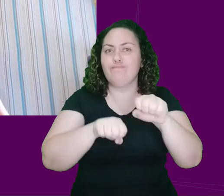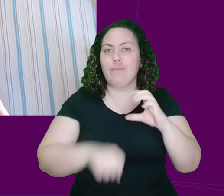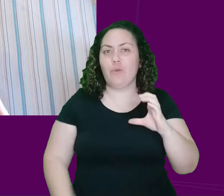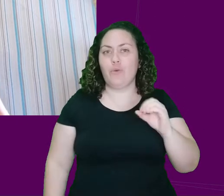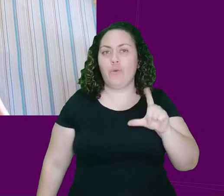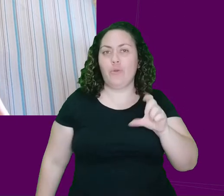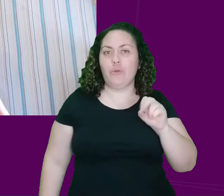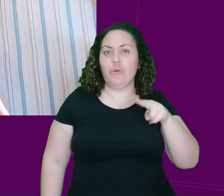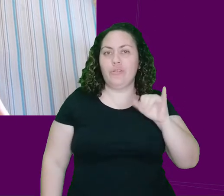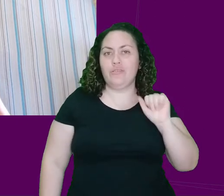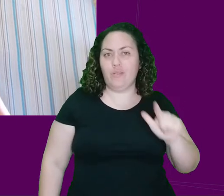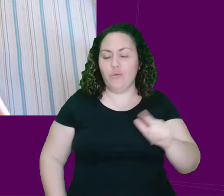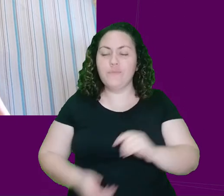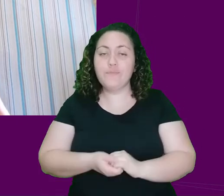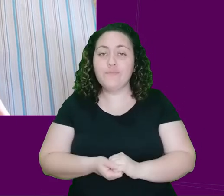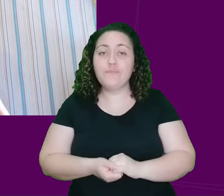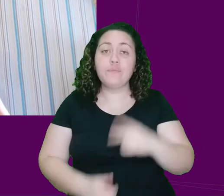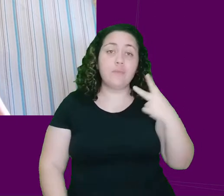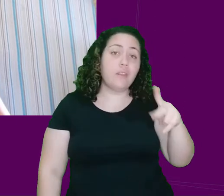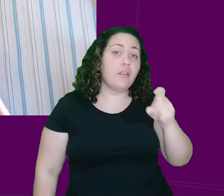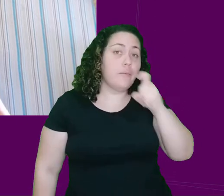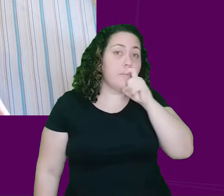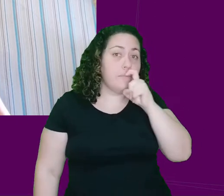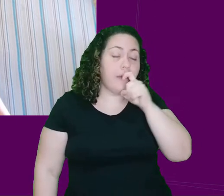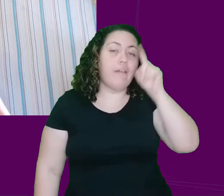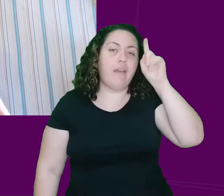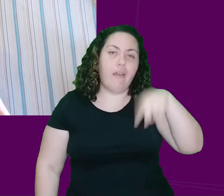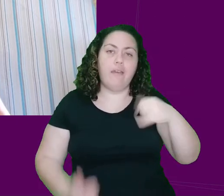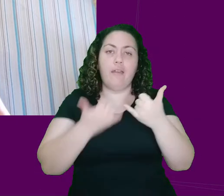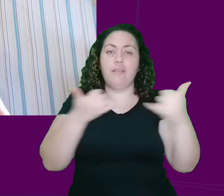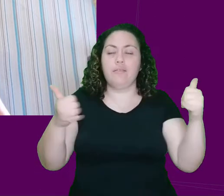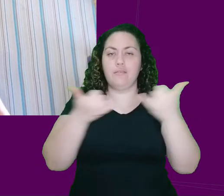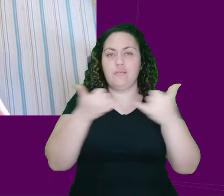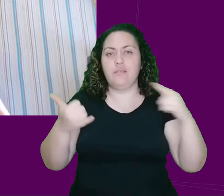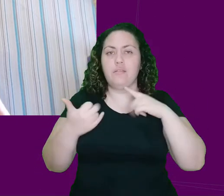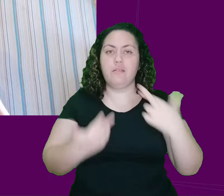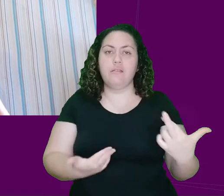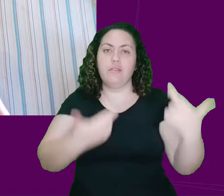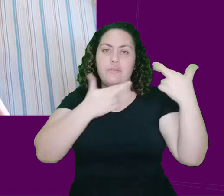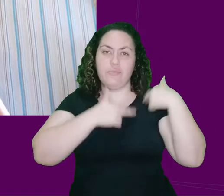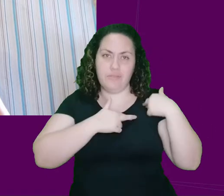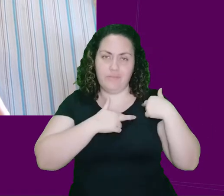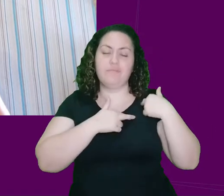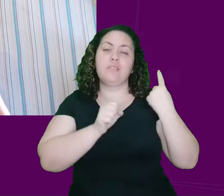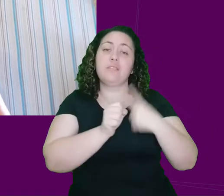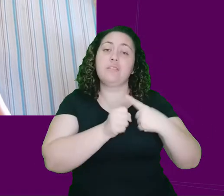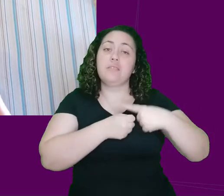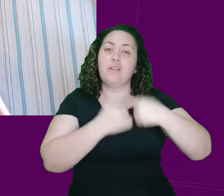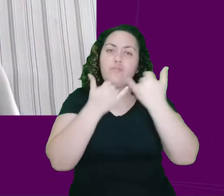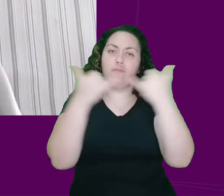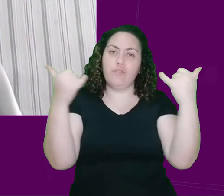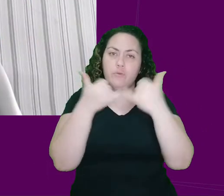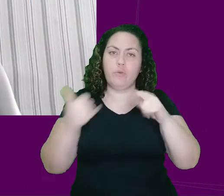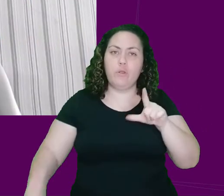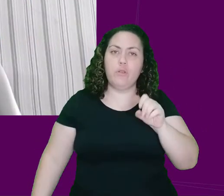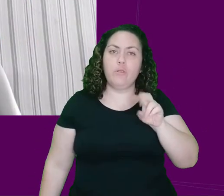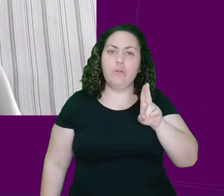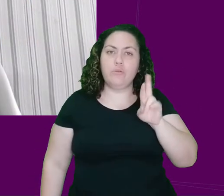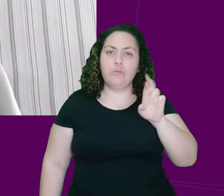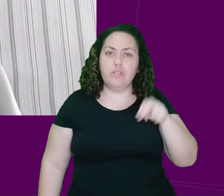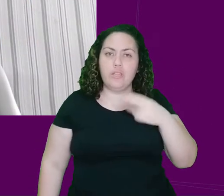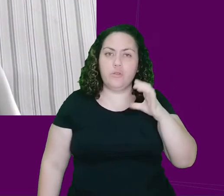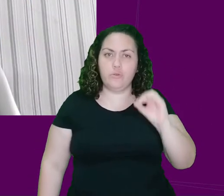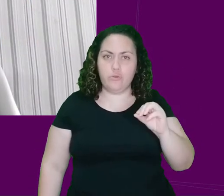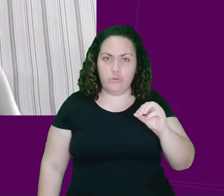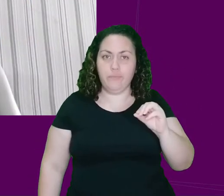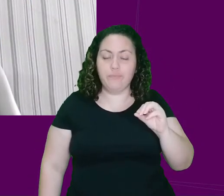O pai dela era eletricista, responsável pela fiação da cidade de Lourenço Marques. Naquela época era assim que